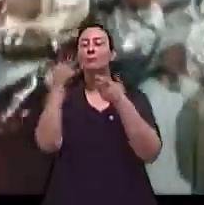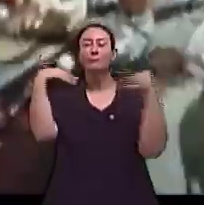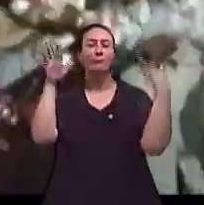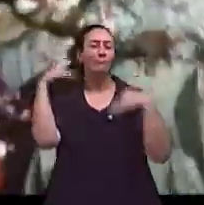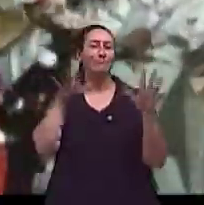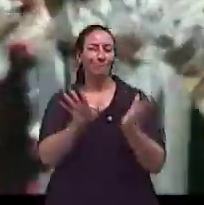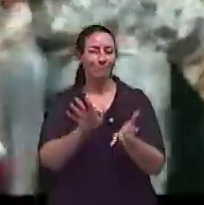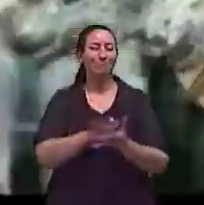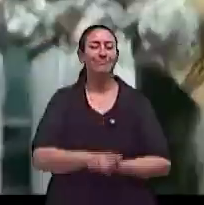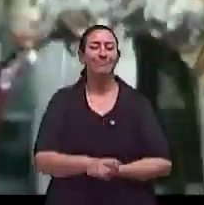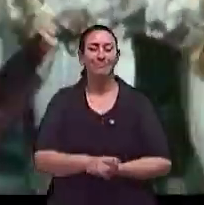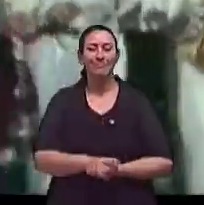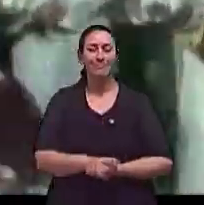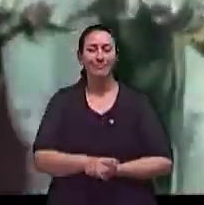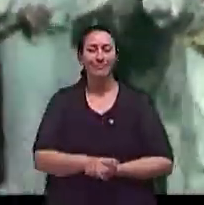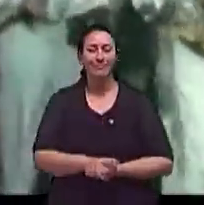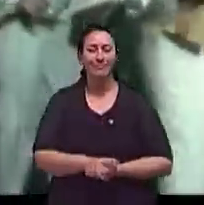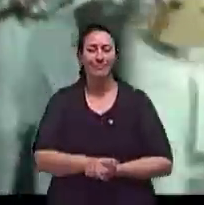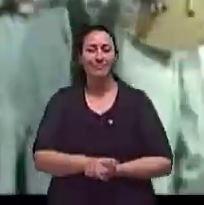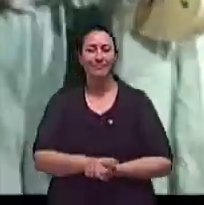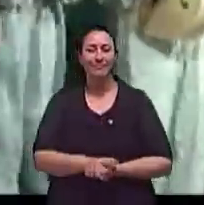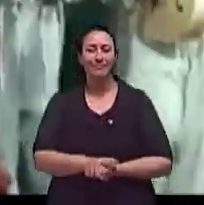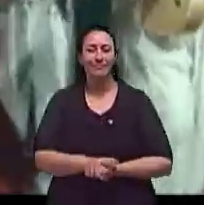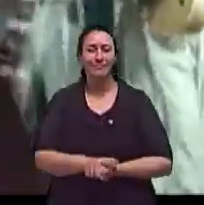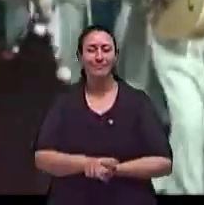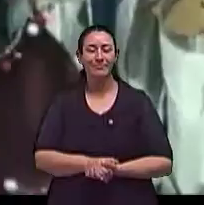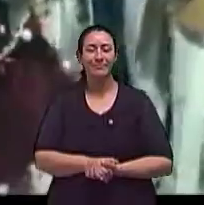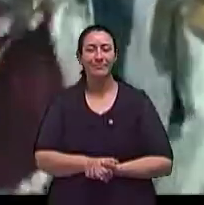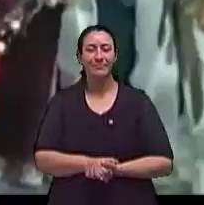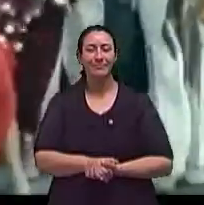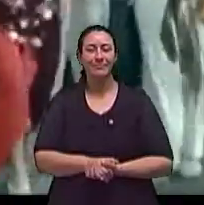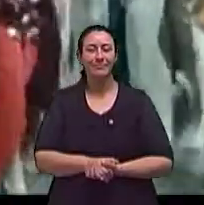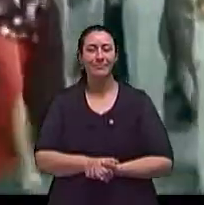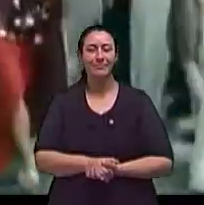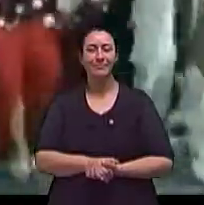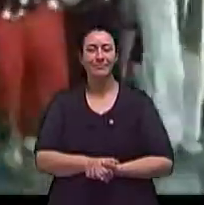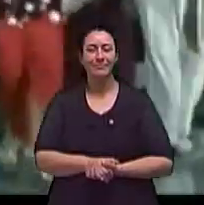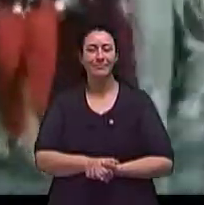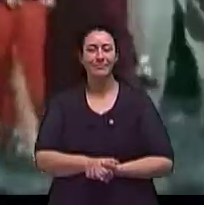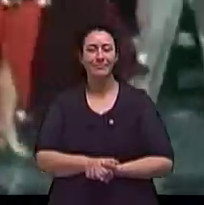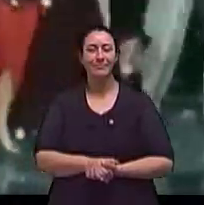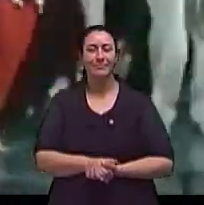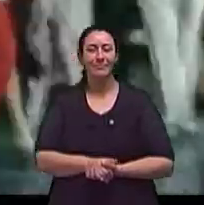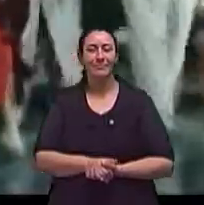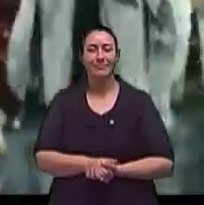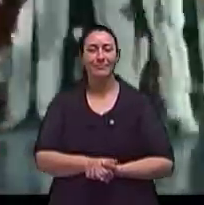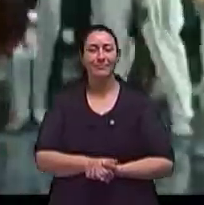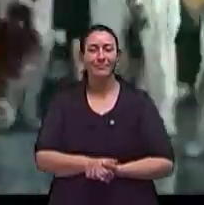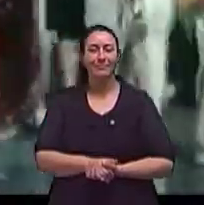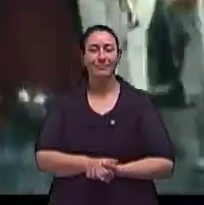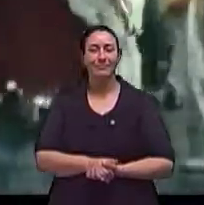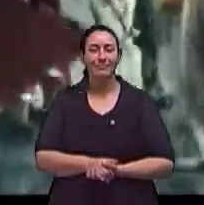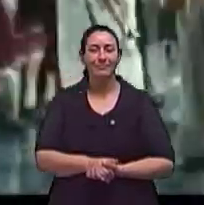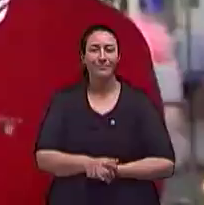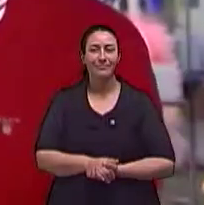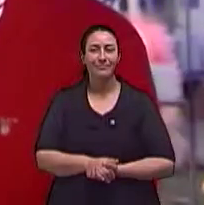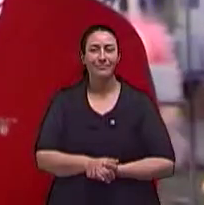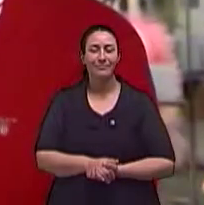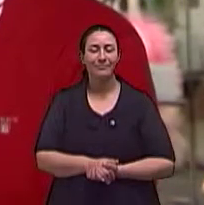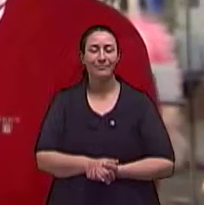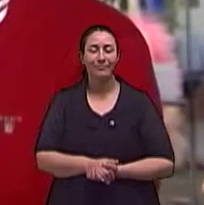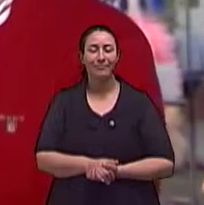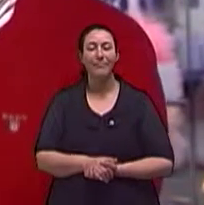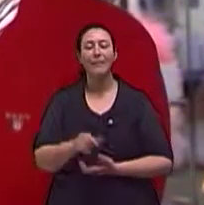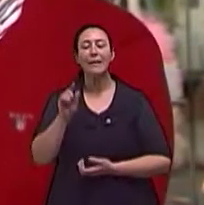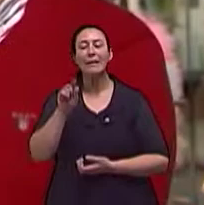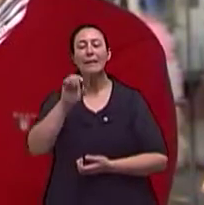a minha rede, das noites claras de luar, Brasil, Brasil... A